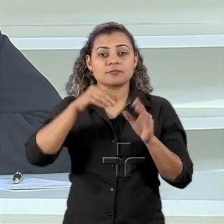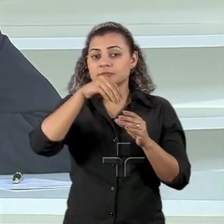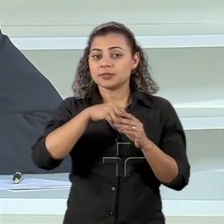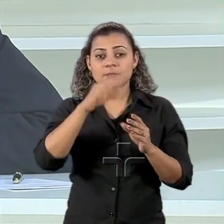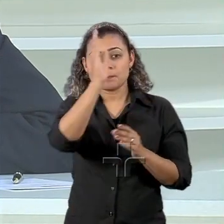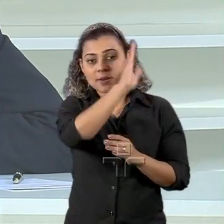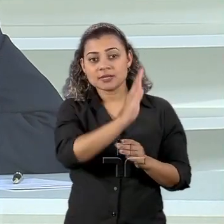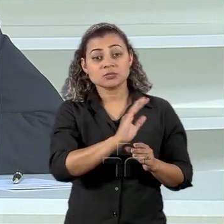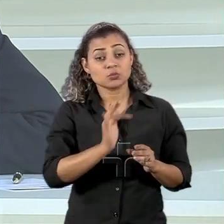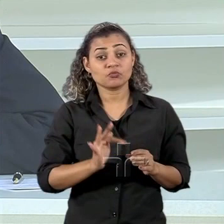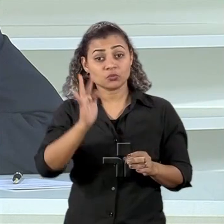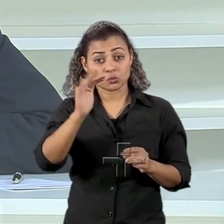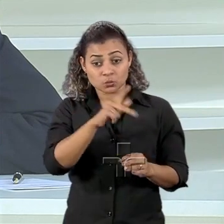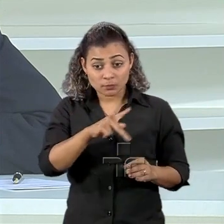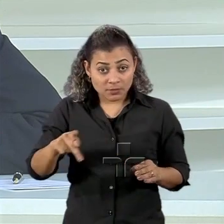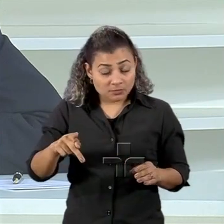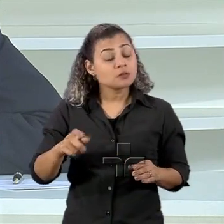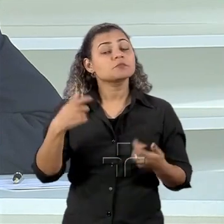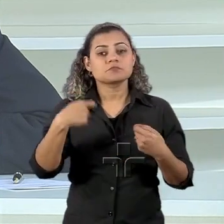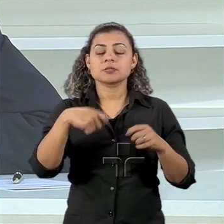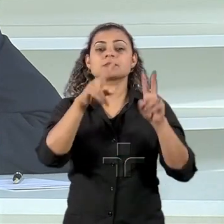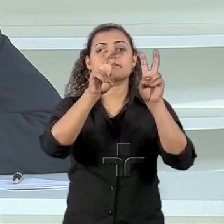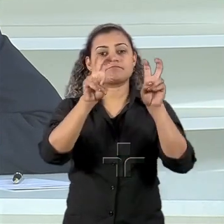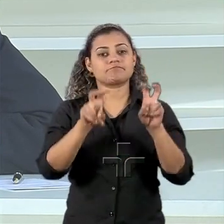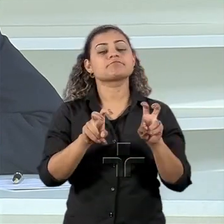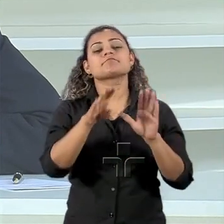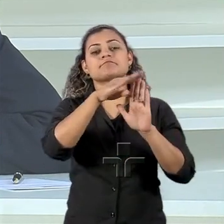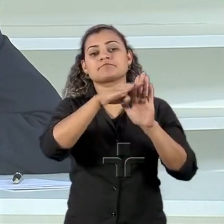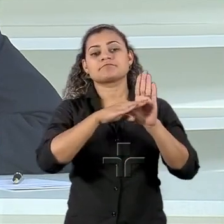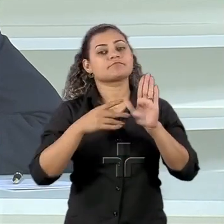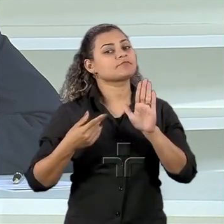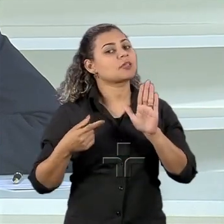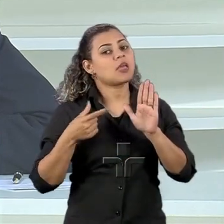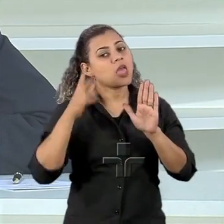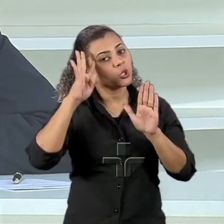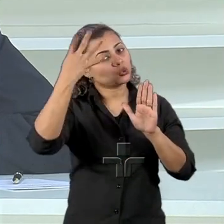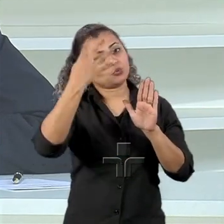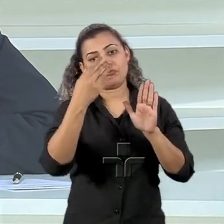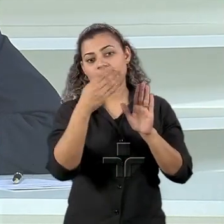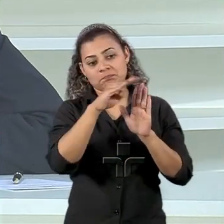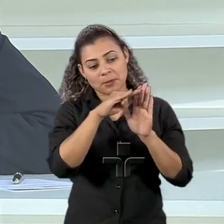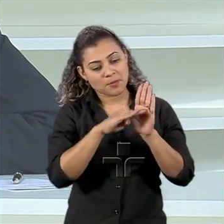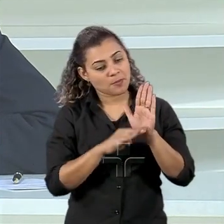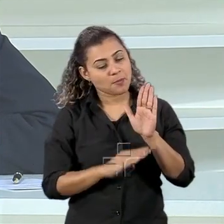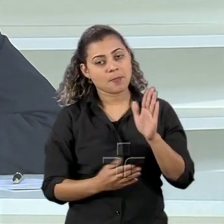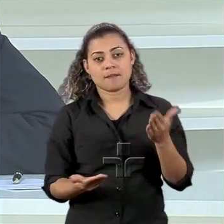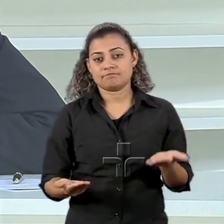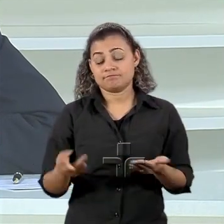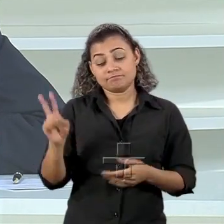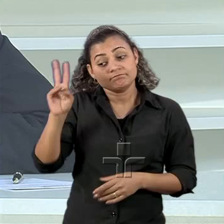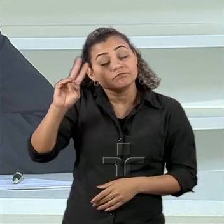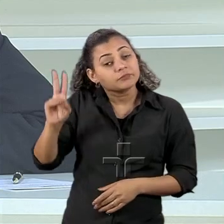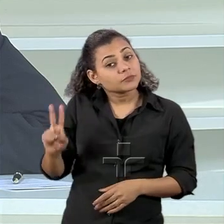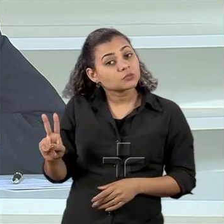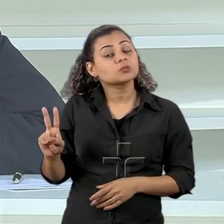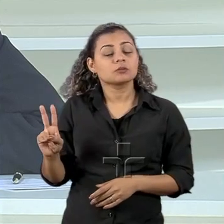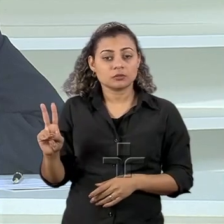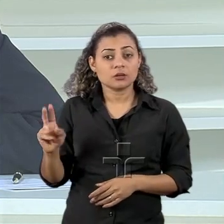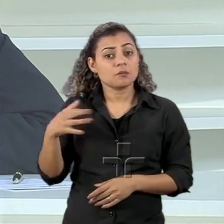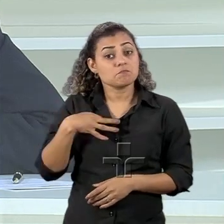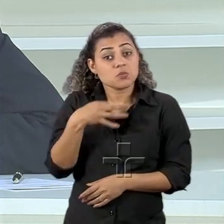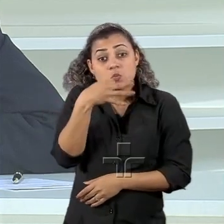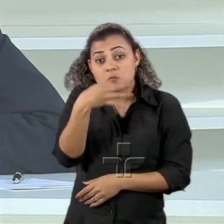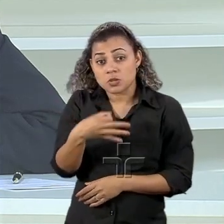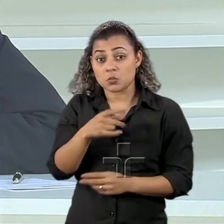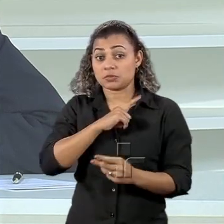o futuro governo é um dos temas que o futuro governo vai ter que enfrentar desde o começo. Na questão da Venezuela, na minha visão, há